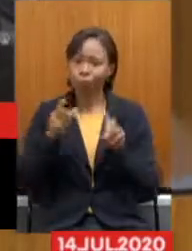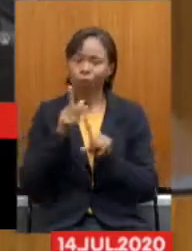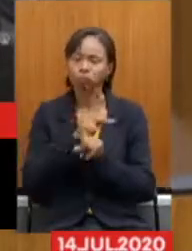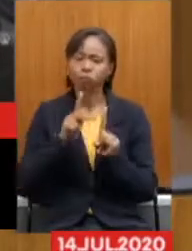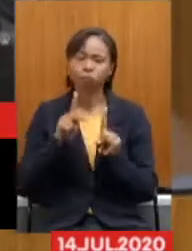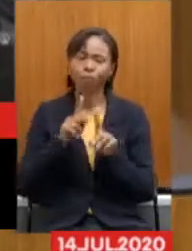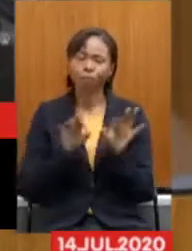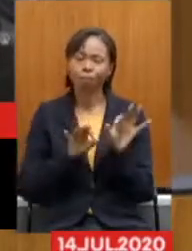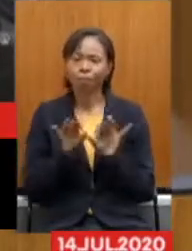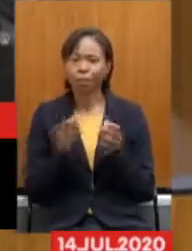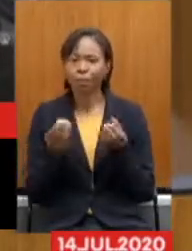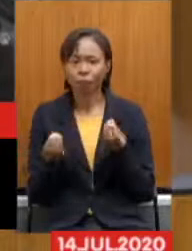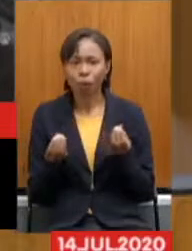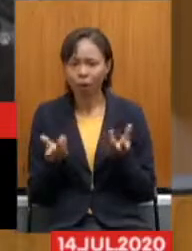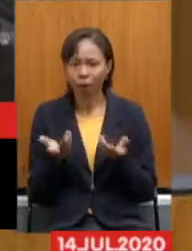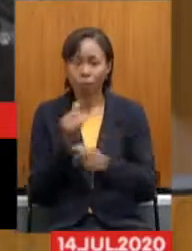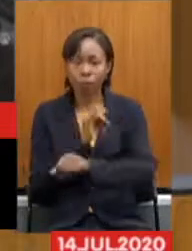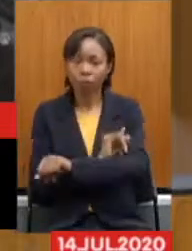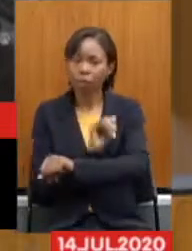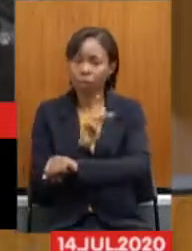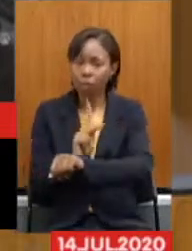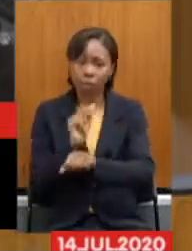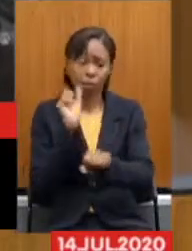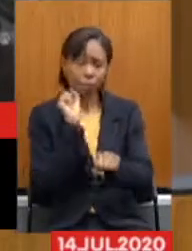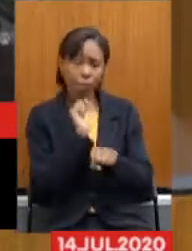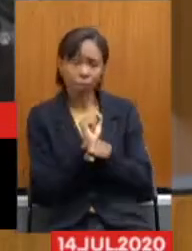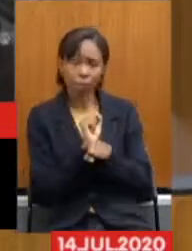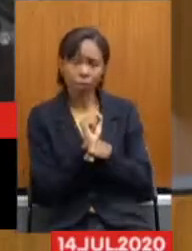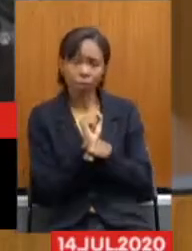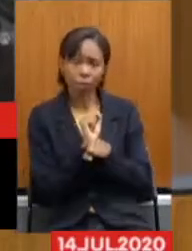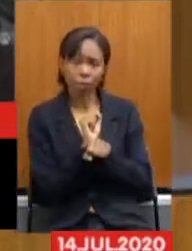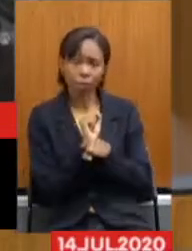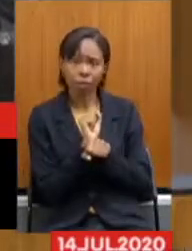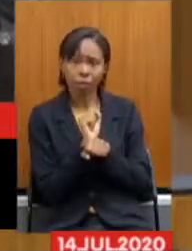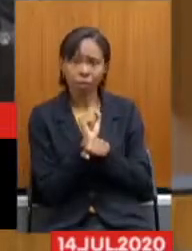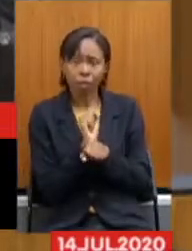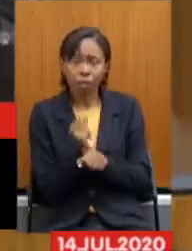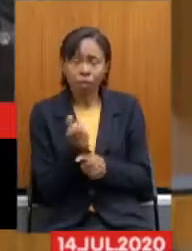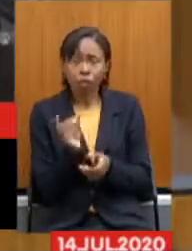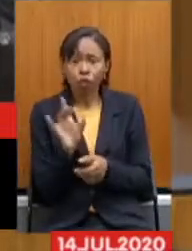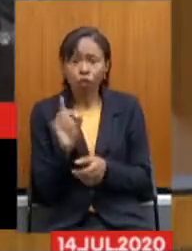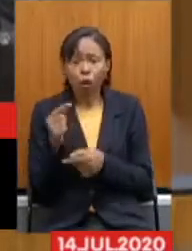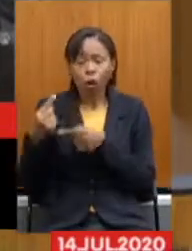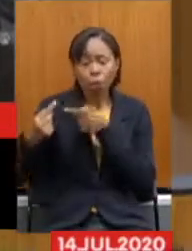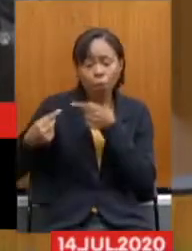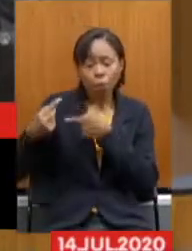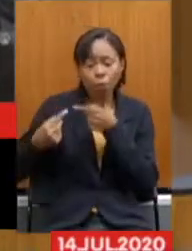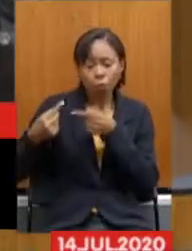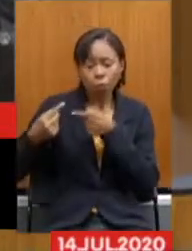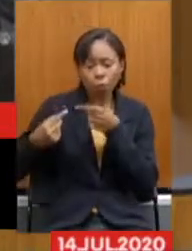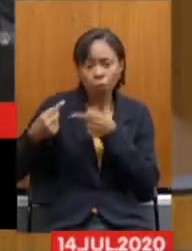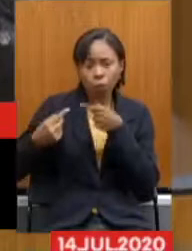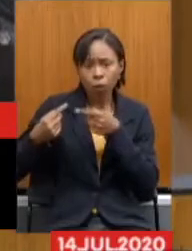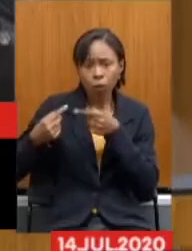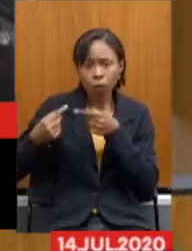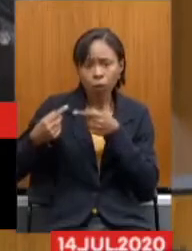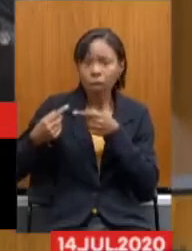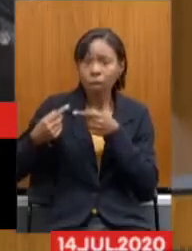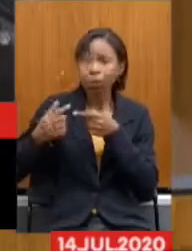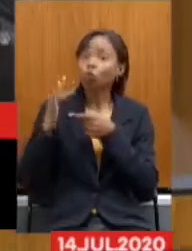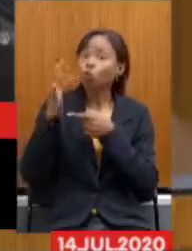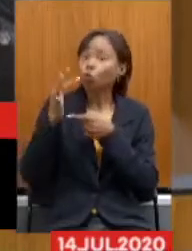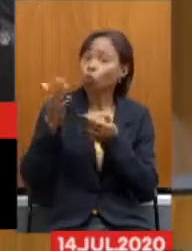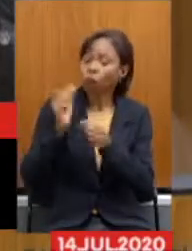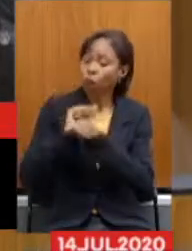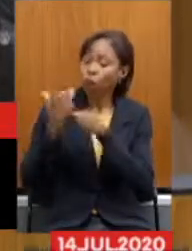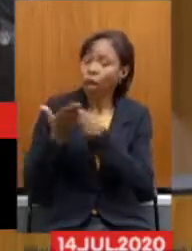para o Ipseng, é paralisar, só discutir o projeto depois da pandemia. Porque os servidores não